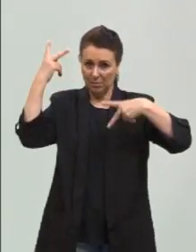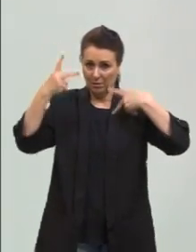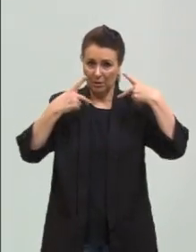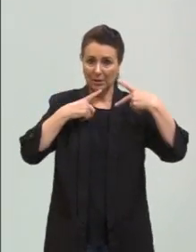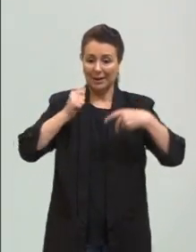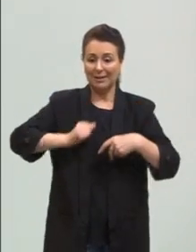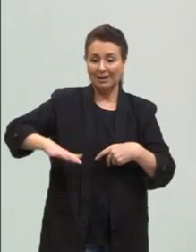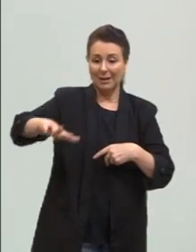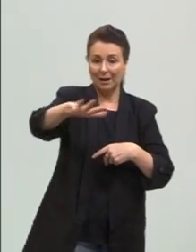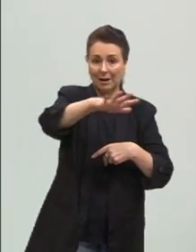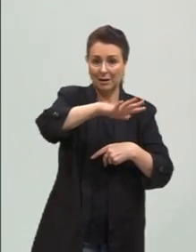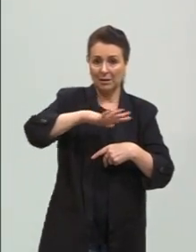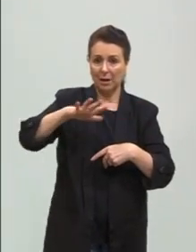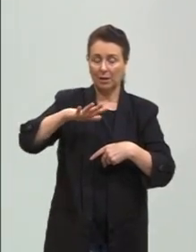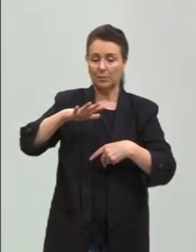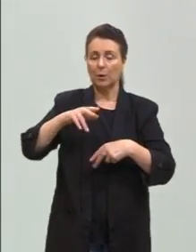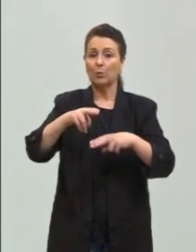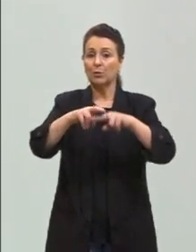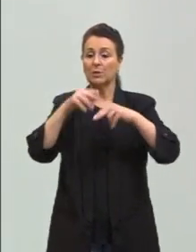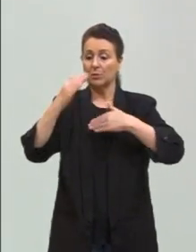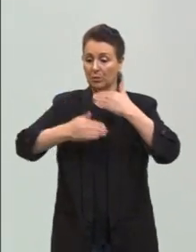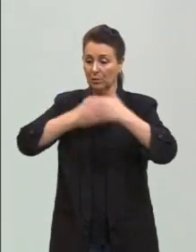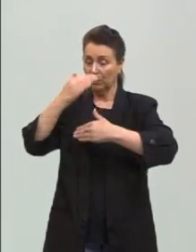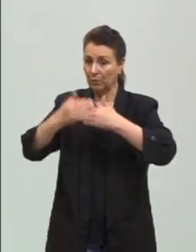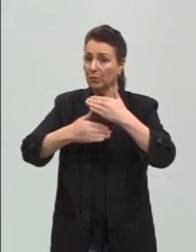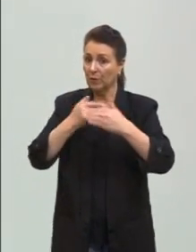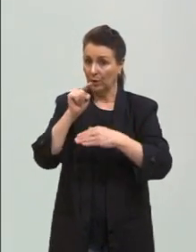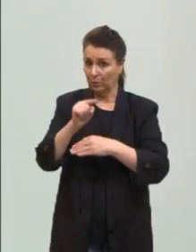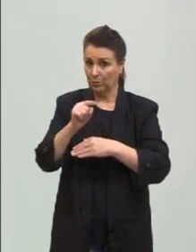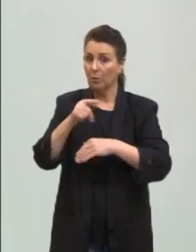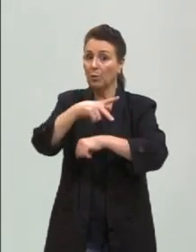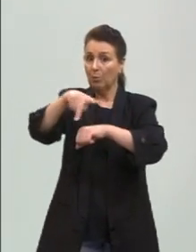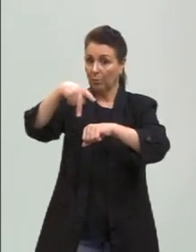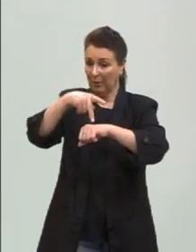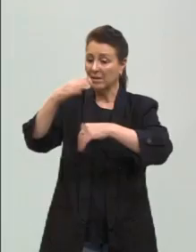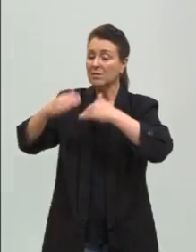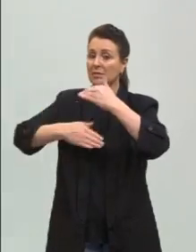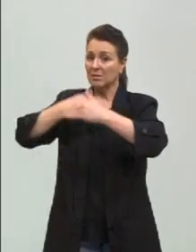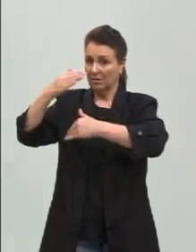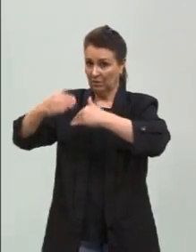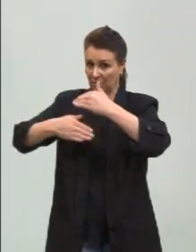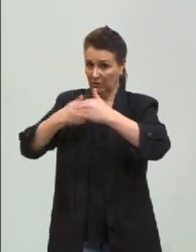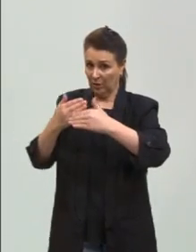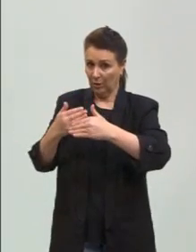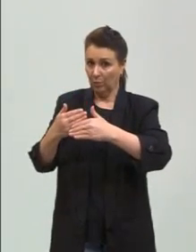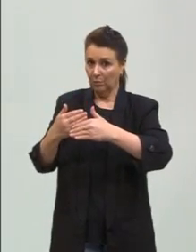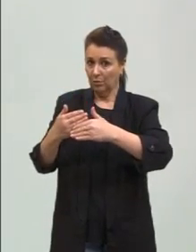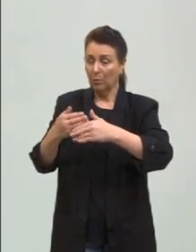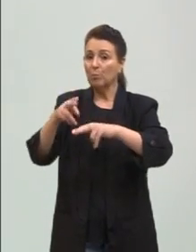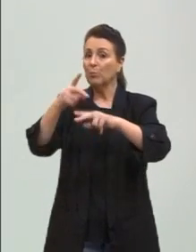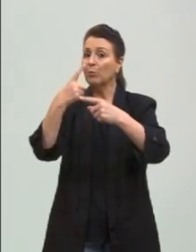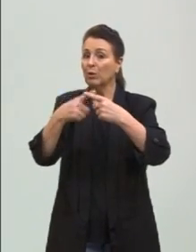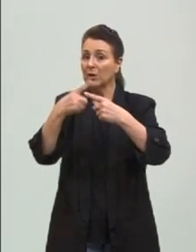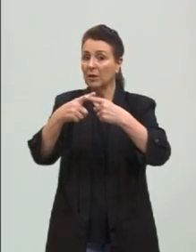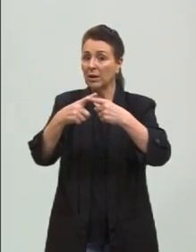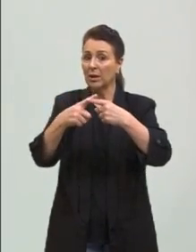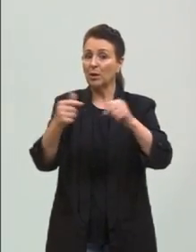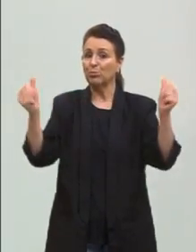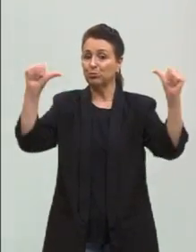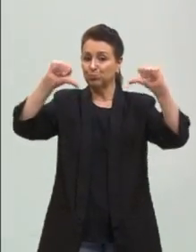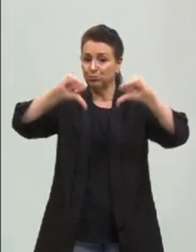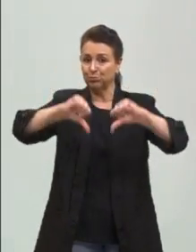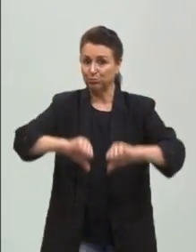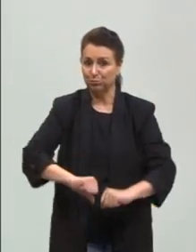justamente isso. Ele se desenvolveu muitas vezes, ele teve essa condição de desenvolvimento degradando a sua natureza. Então,